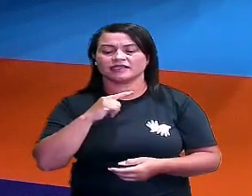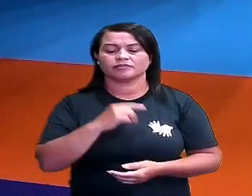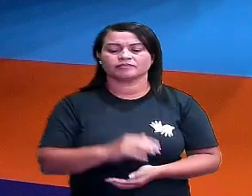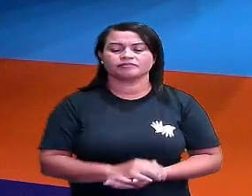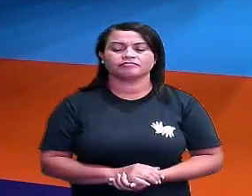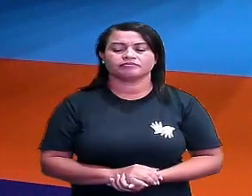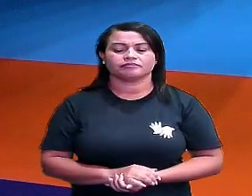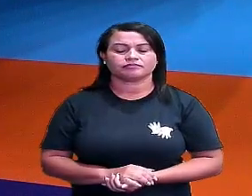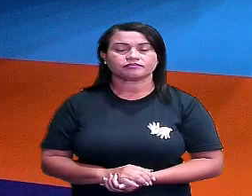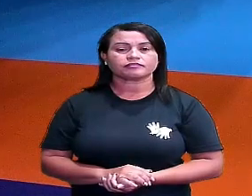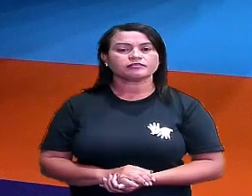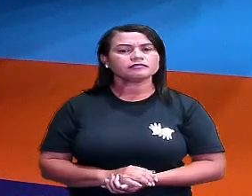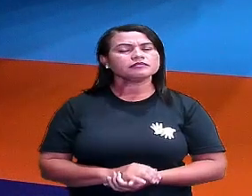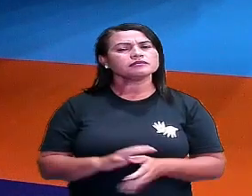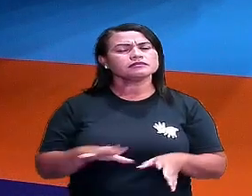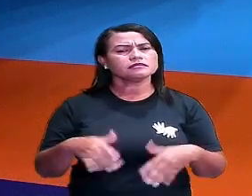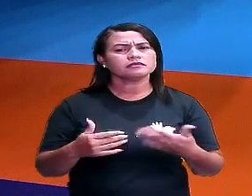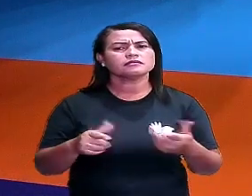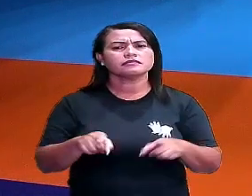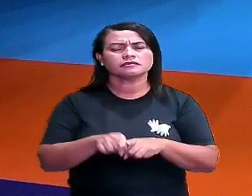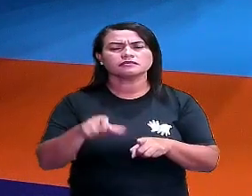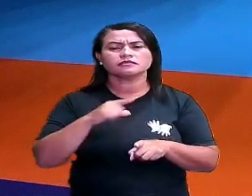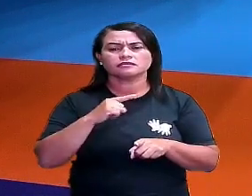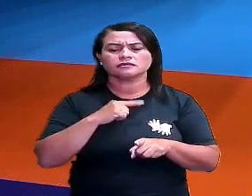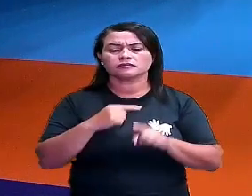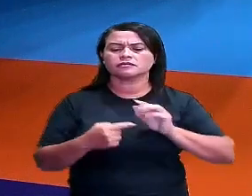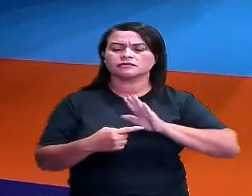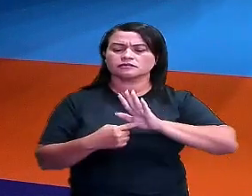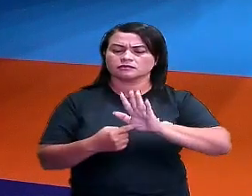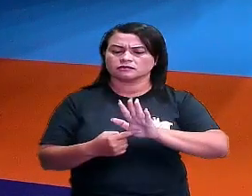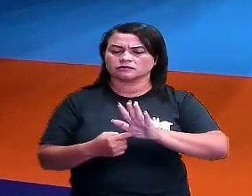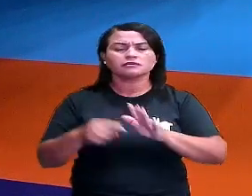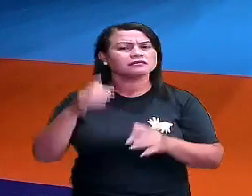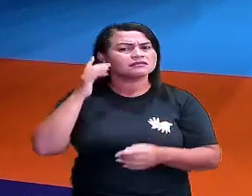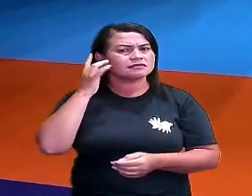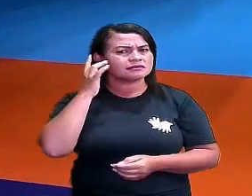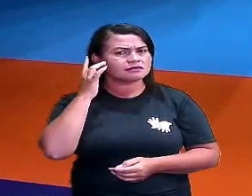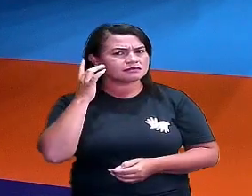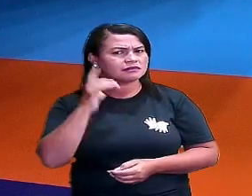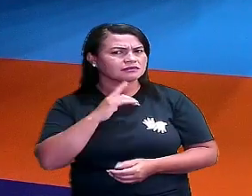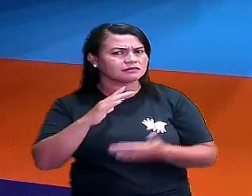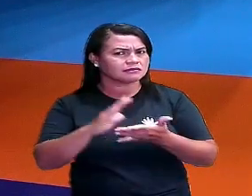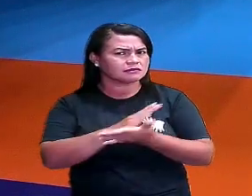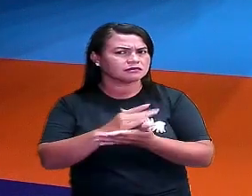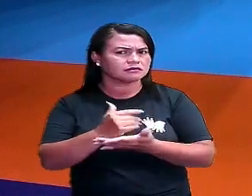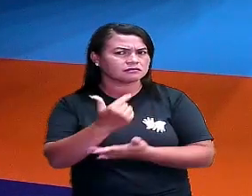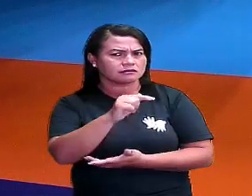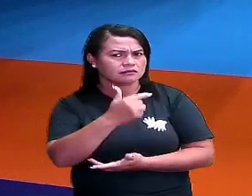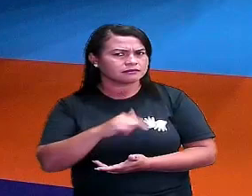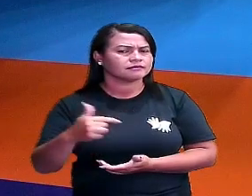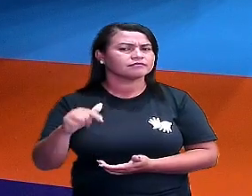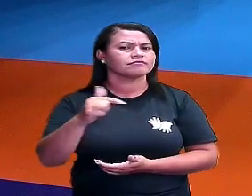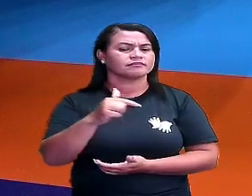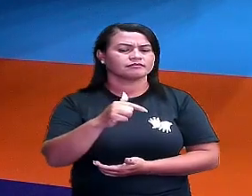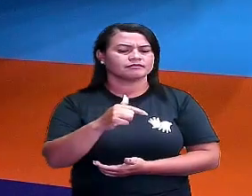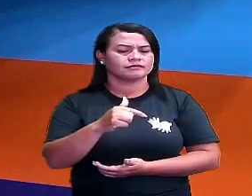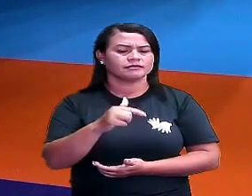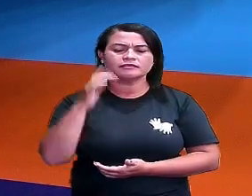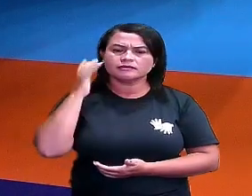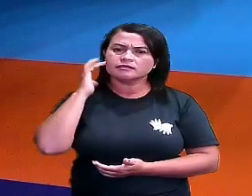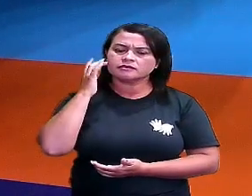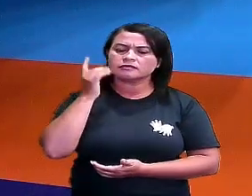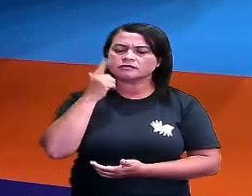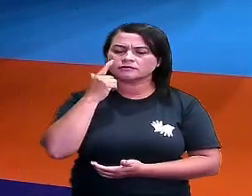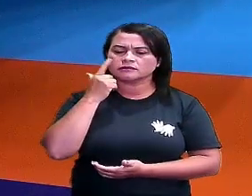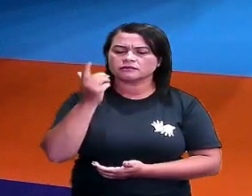tá? Então, a gente vê aí que ele também tem essa representação. Será que tem algum que não tem nada disso, né? Será?